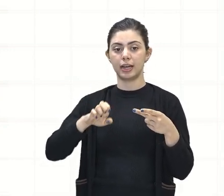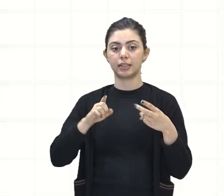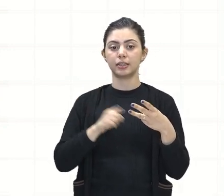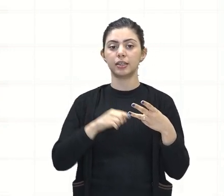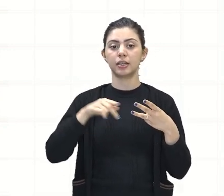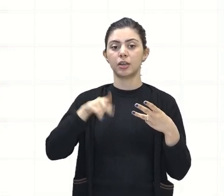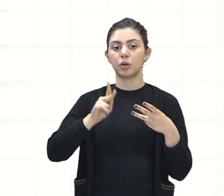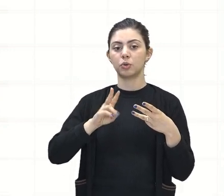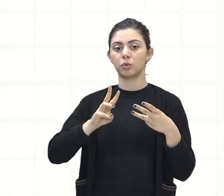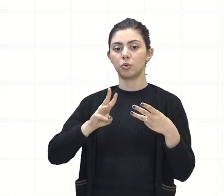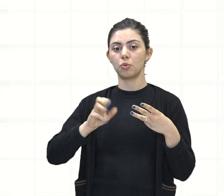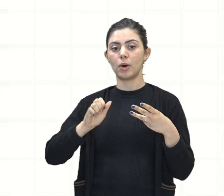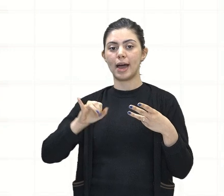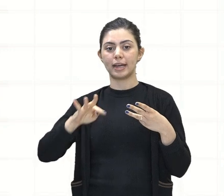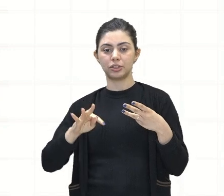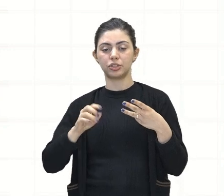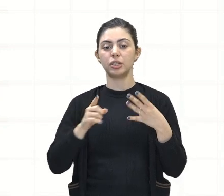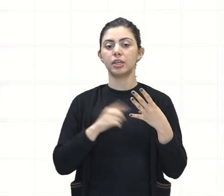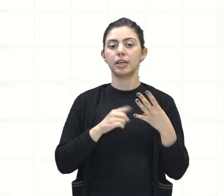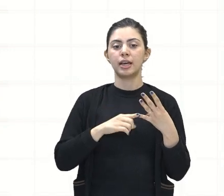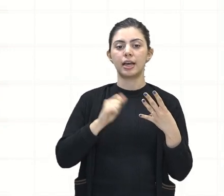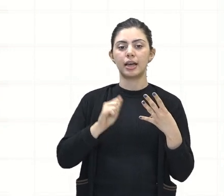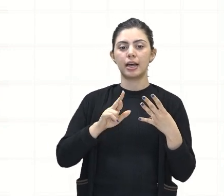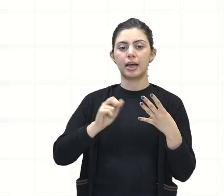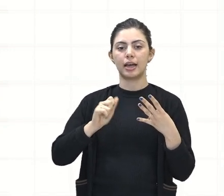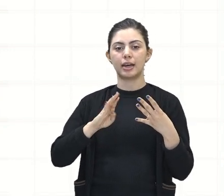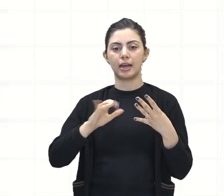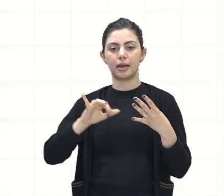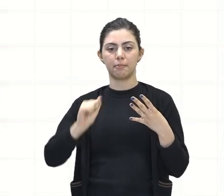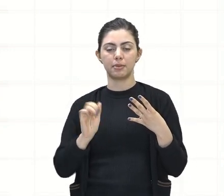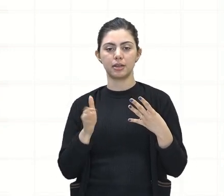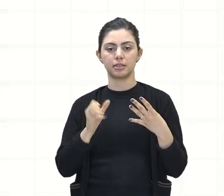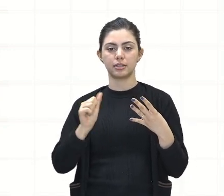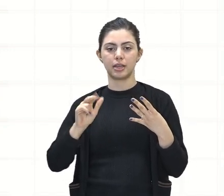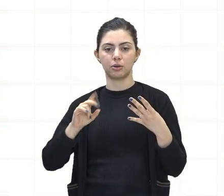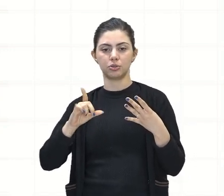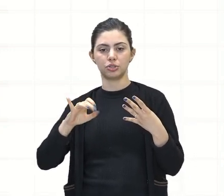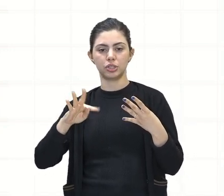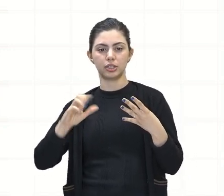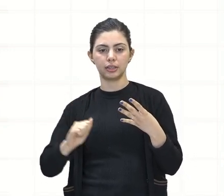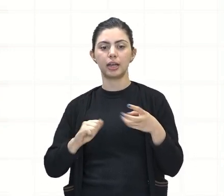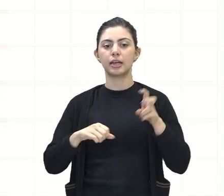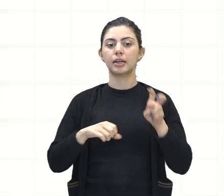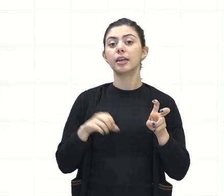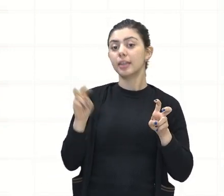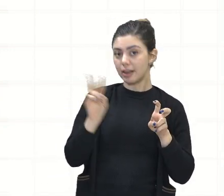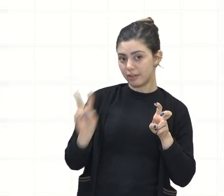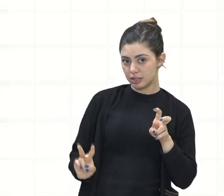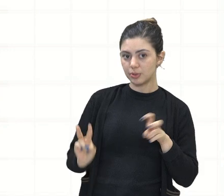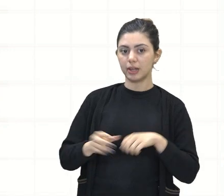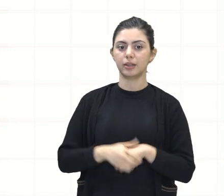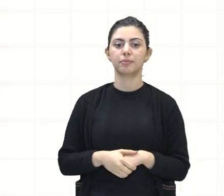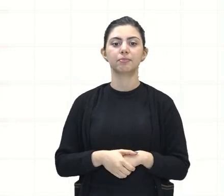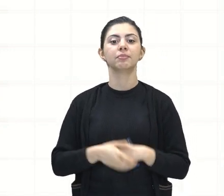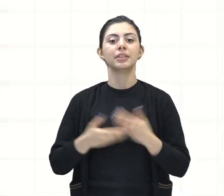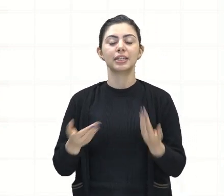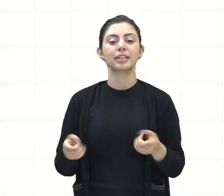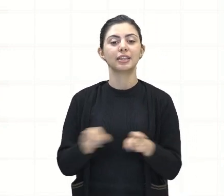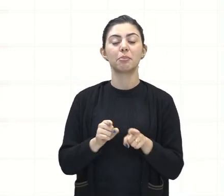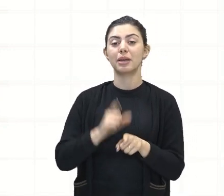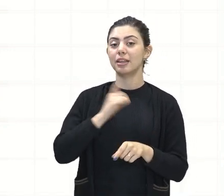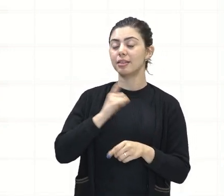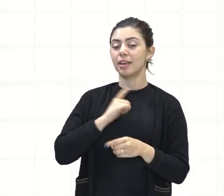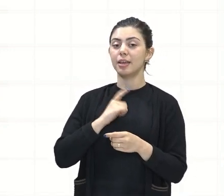a Arábia Saudita e também a Venezuela. Temos os membros associados, e aí nós temos a Líbia, os Emirados Árabes Unidos,